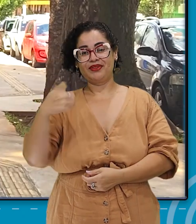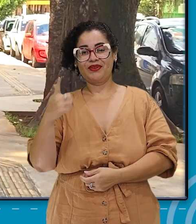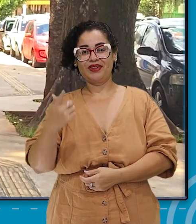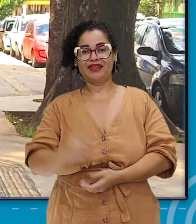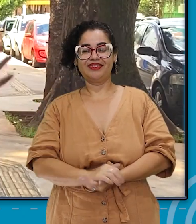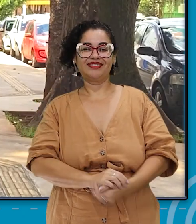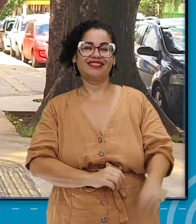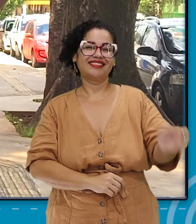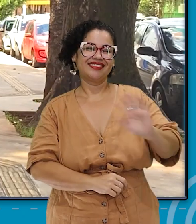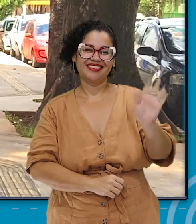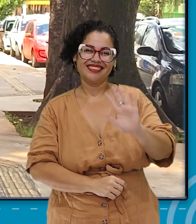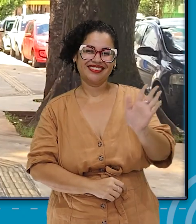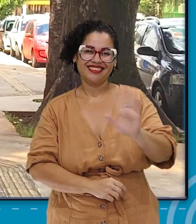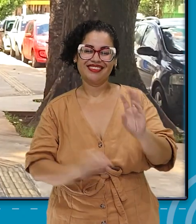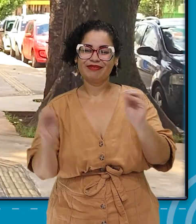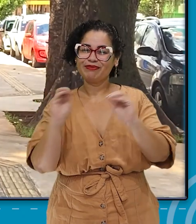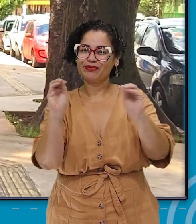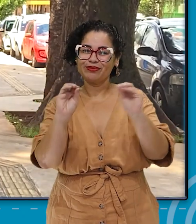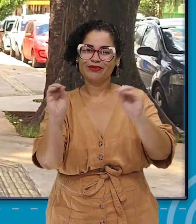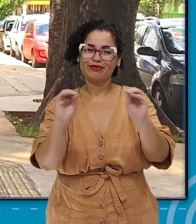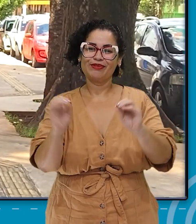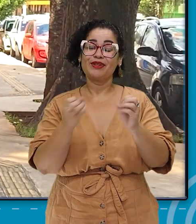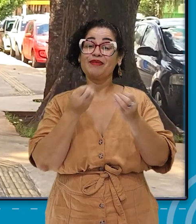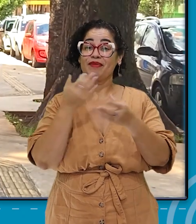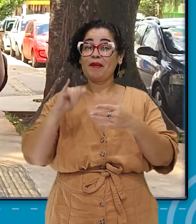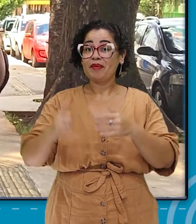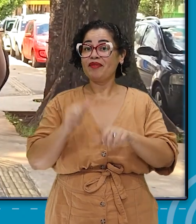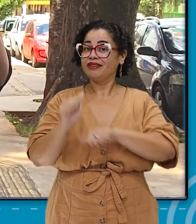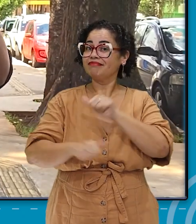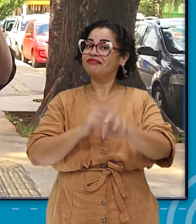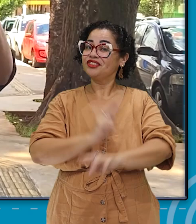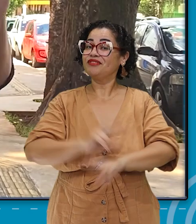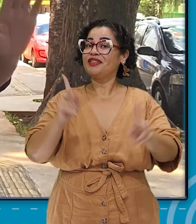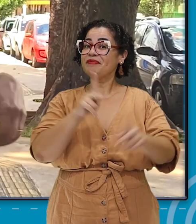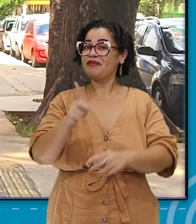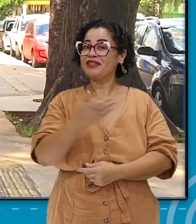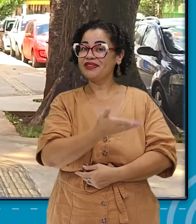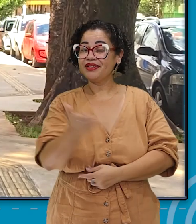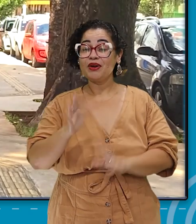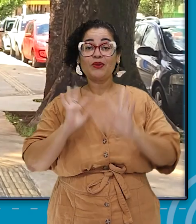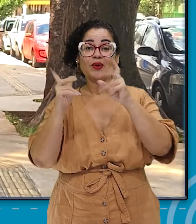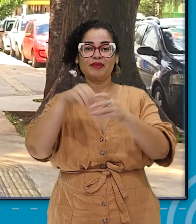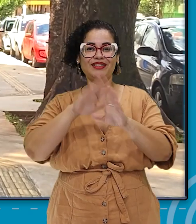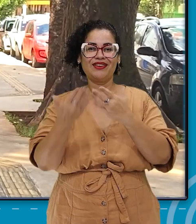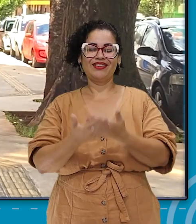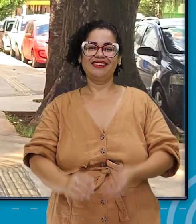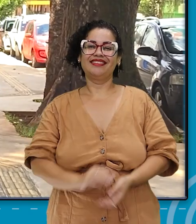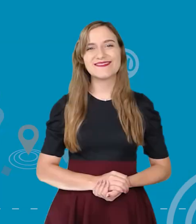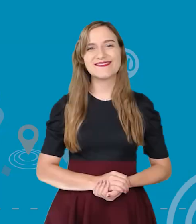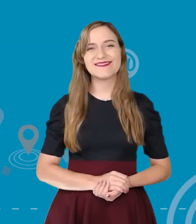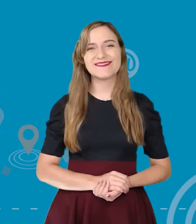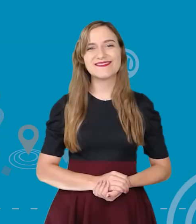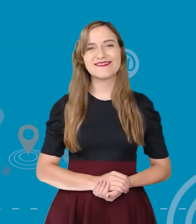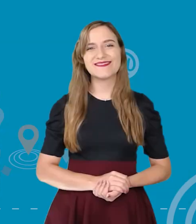Goiânia. Tchau, tchau. Beijo, Malu. Vamos fazer a diferença, professores e todo mundo da escola.